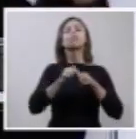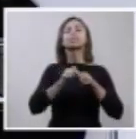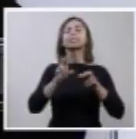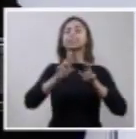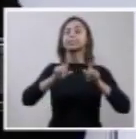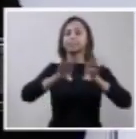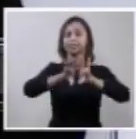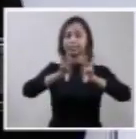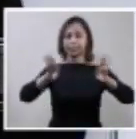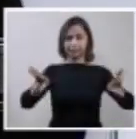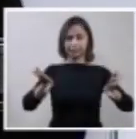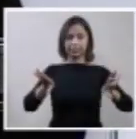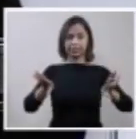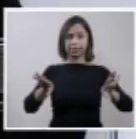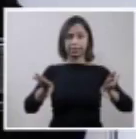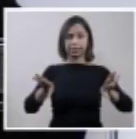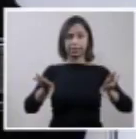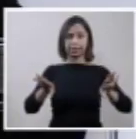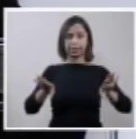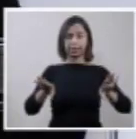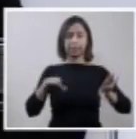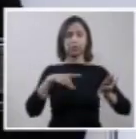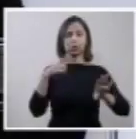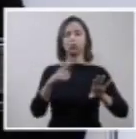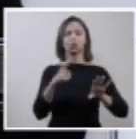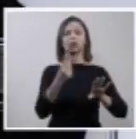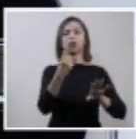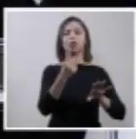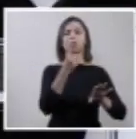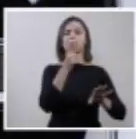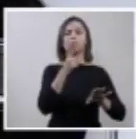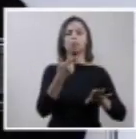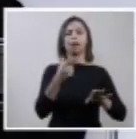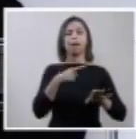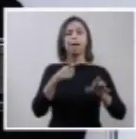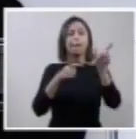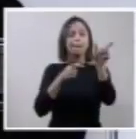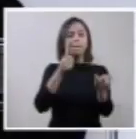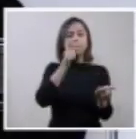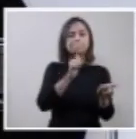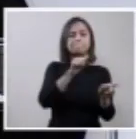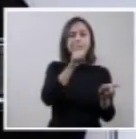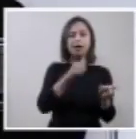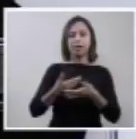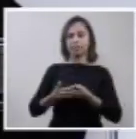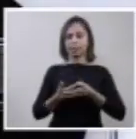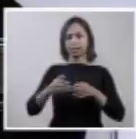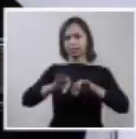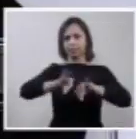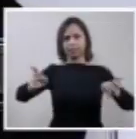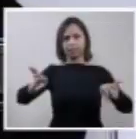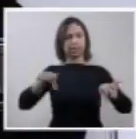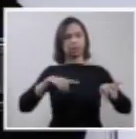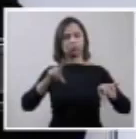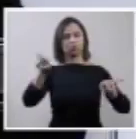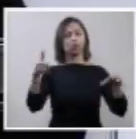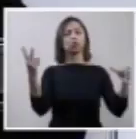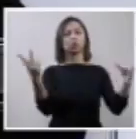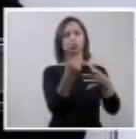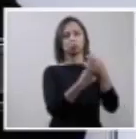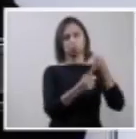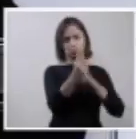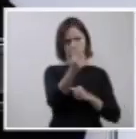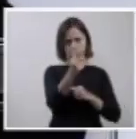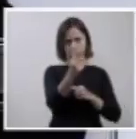que, na realidade, é una. Não existe essa figura do bebê e da mãe. Existe uma unidade nesse processo.